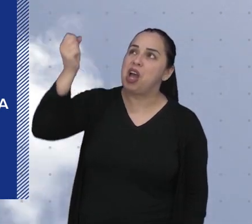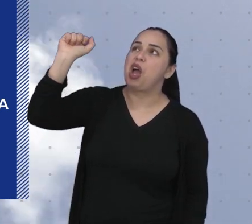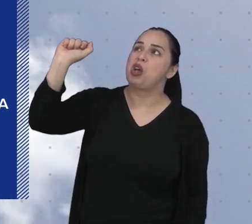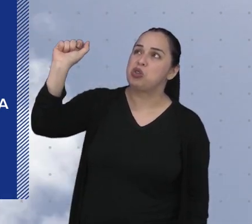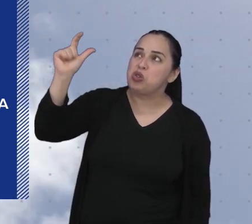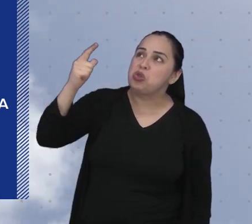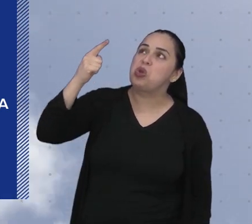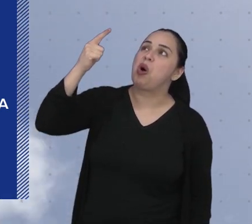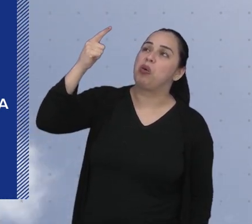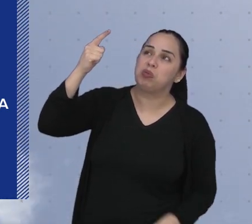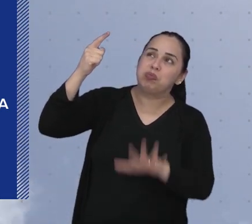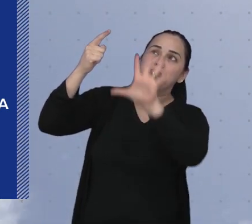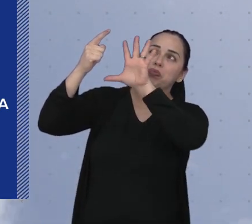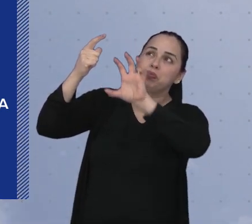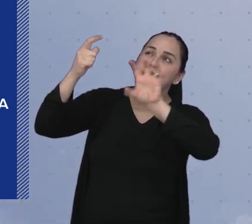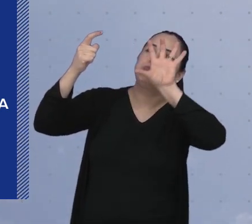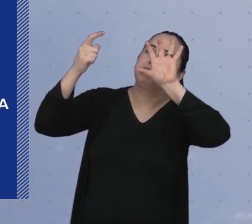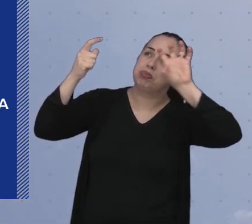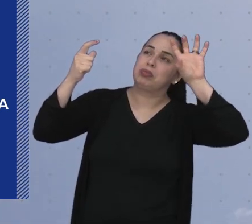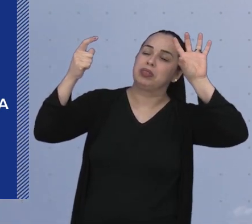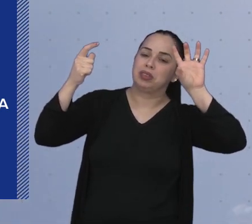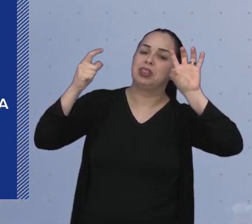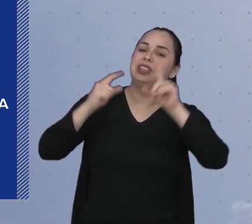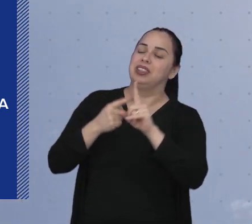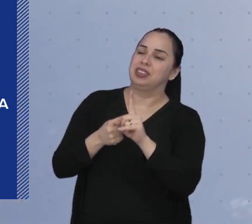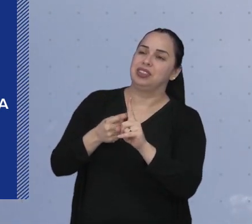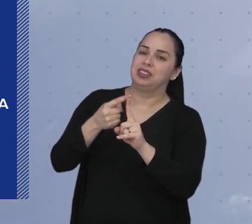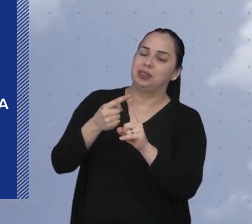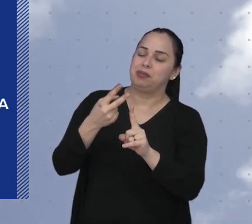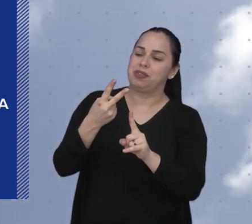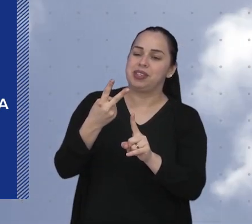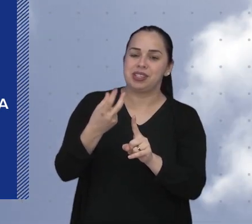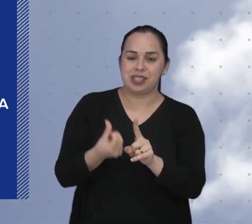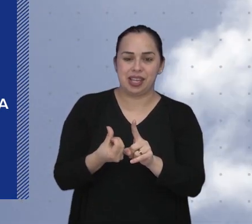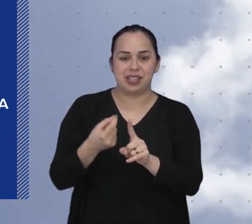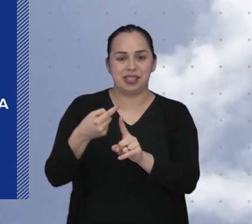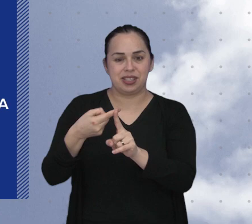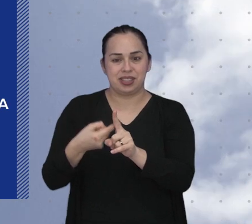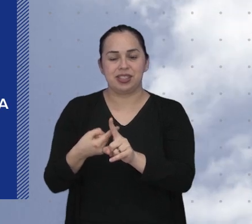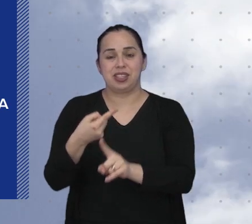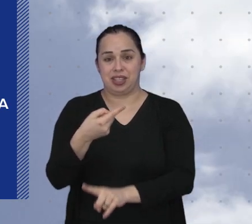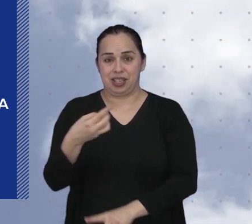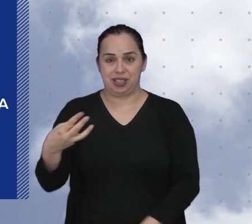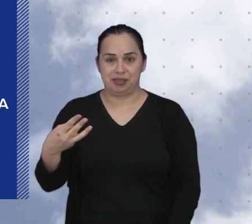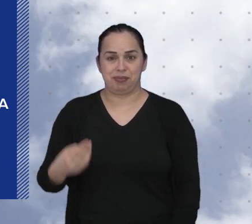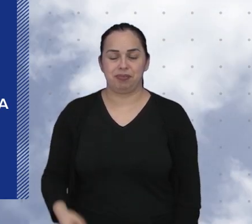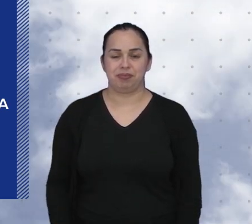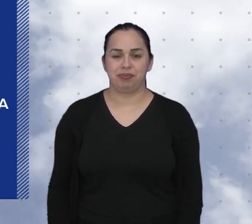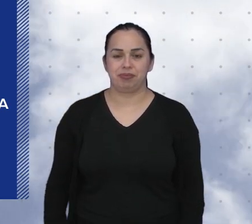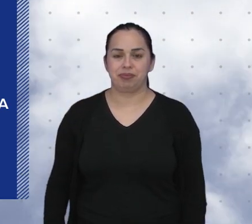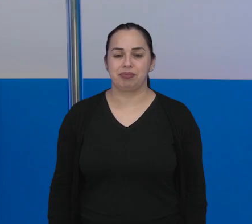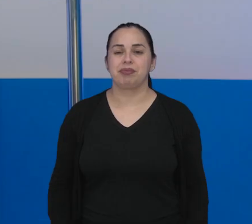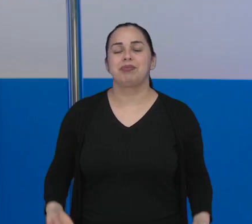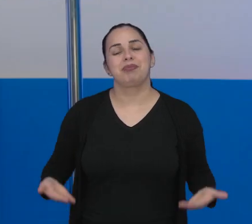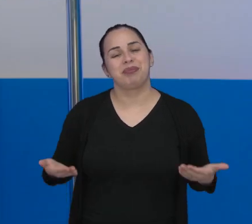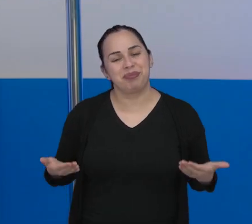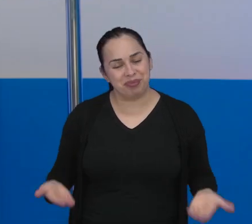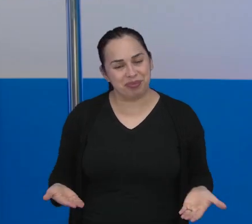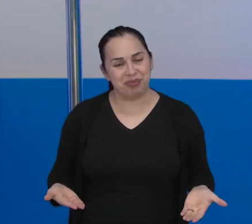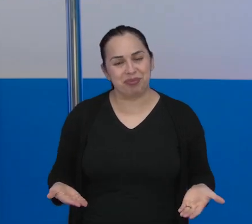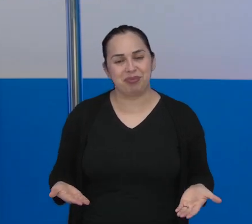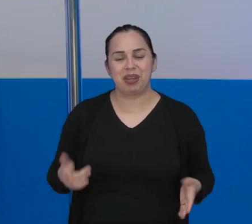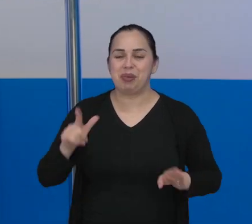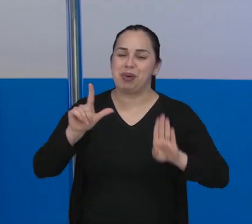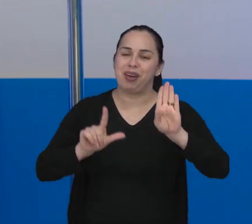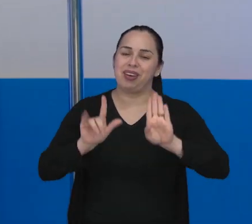também de sol com nuvens e sem chuva. A máxima prevista é de 26 graus e a mínima também de 13. E é isso,